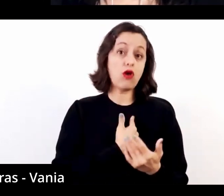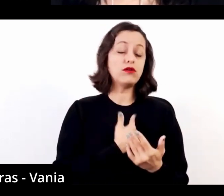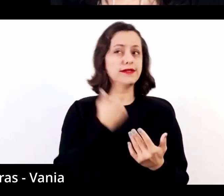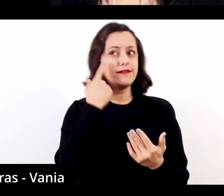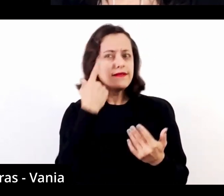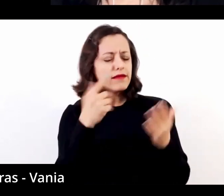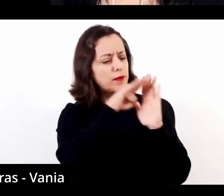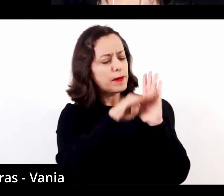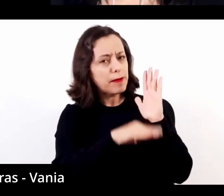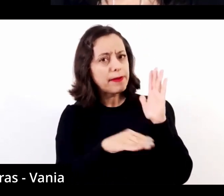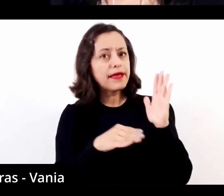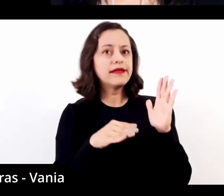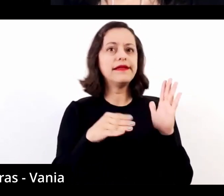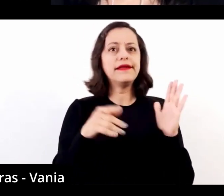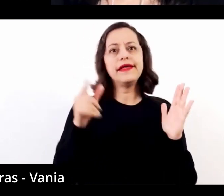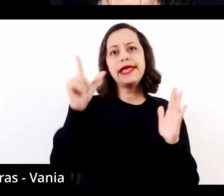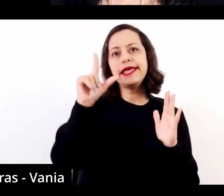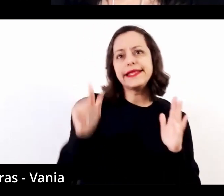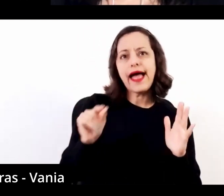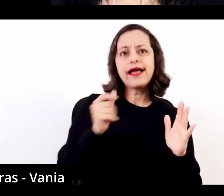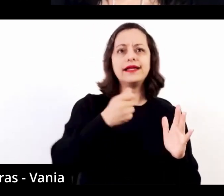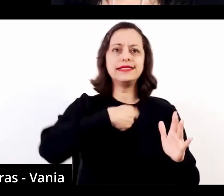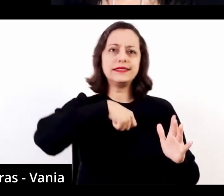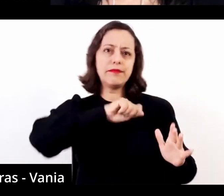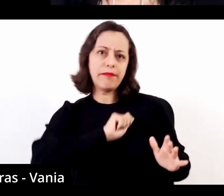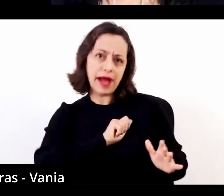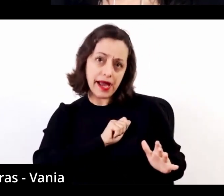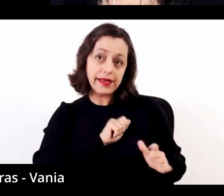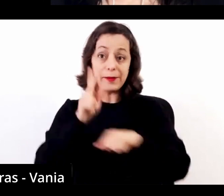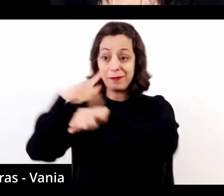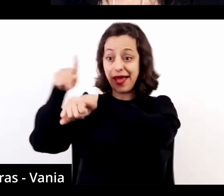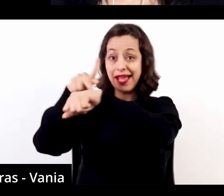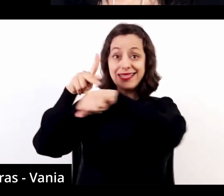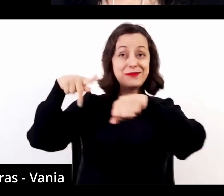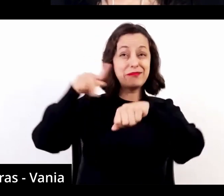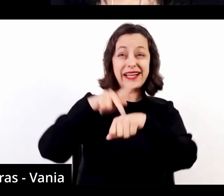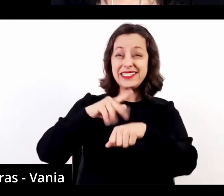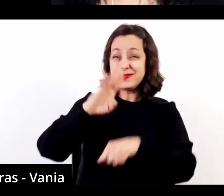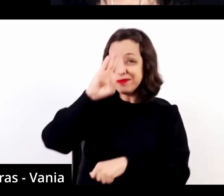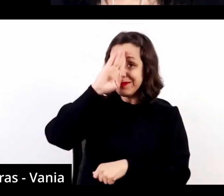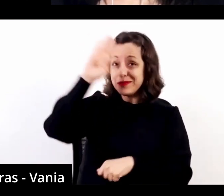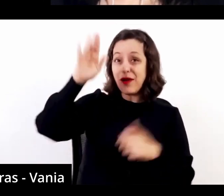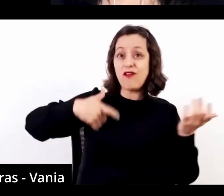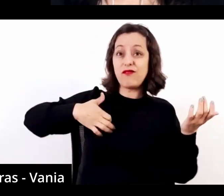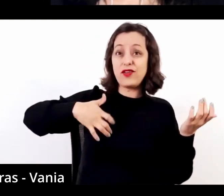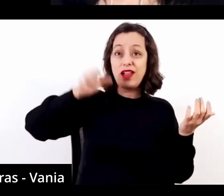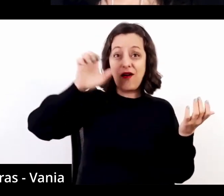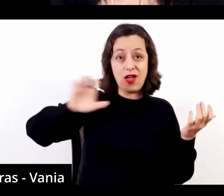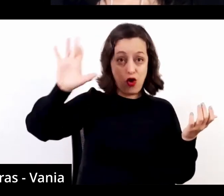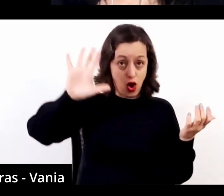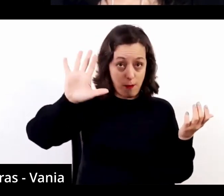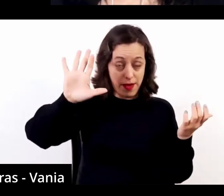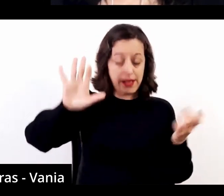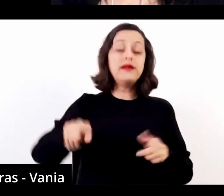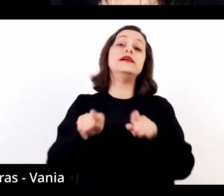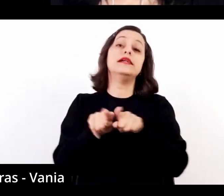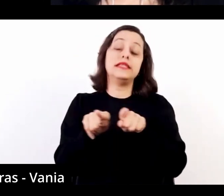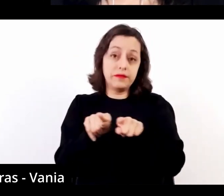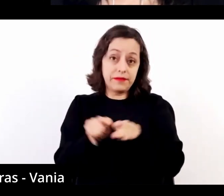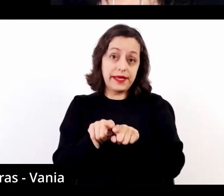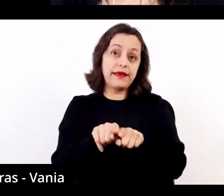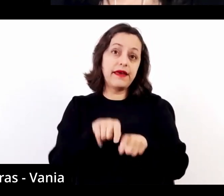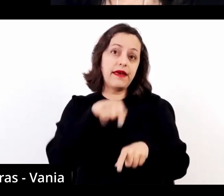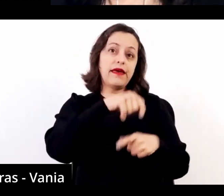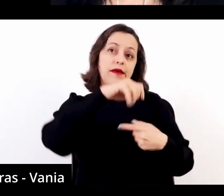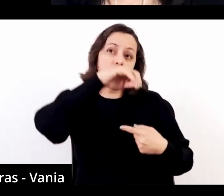tem no programa dele Itália, Espanha, duas pátrias maters do violão na Europa Latina e depois nós temos